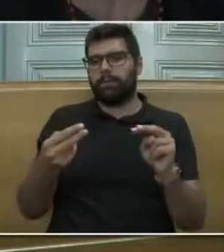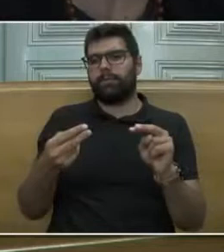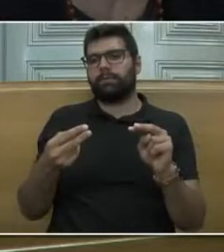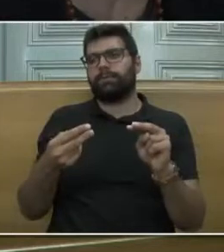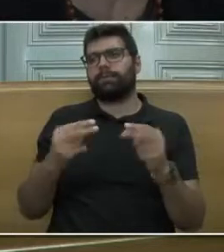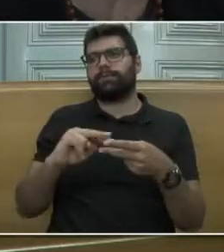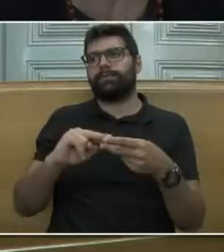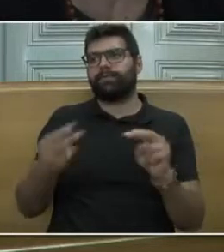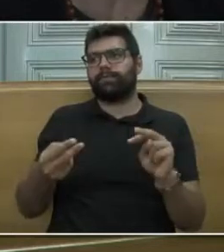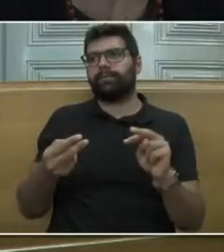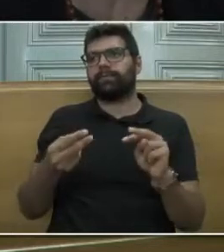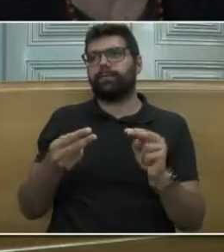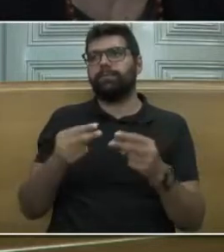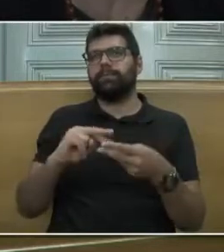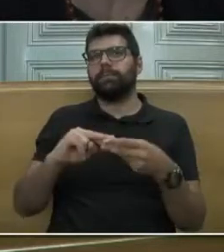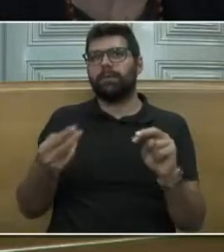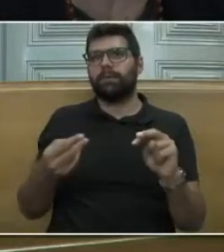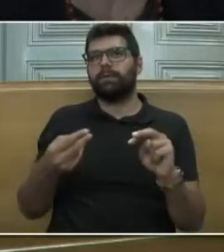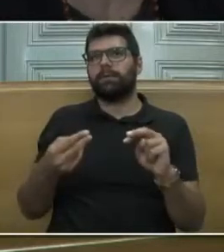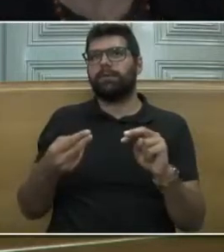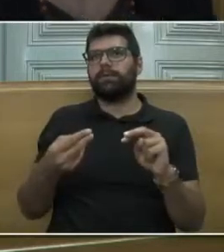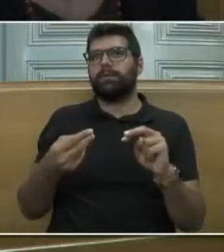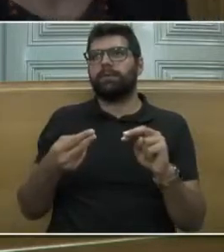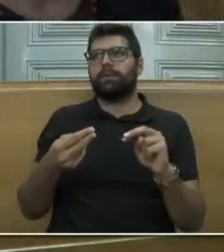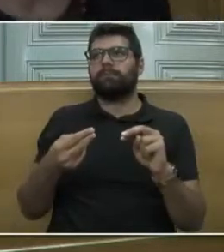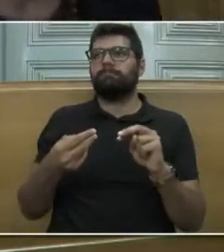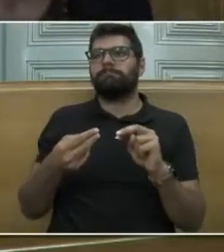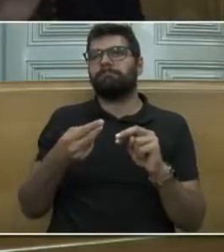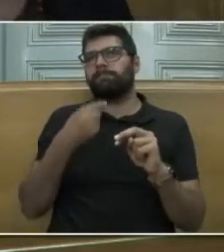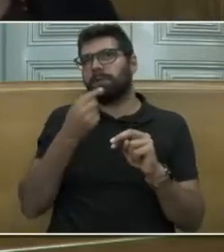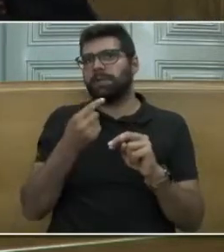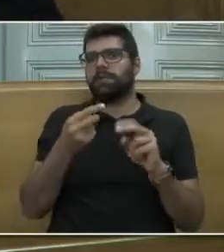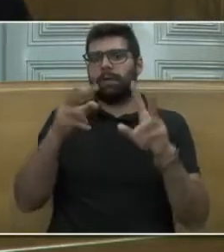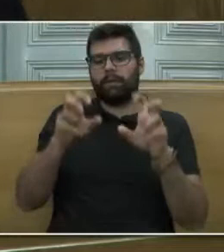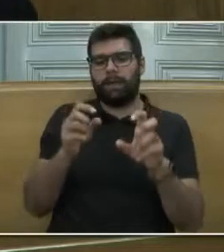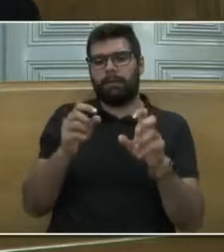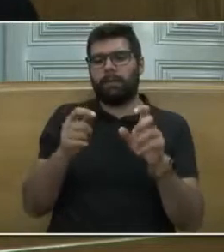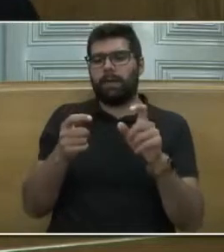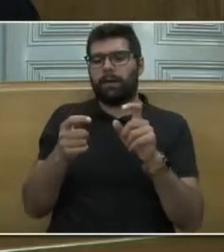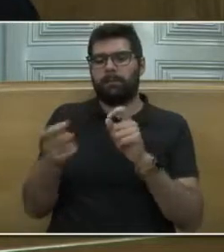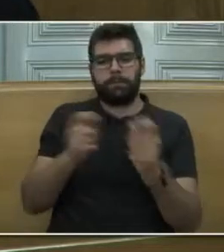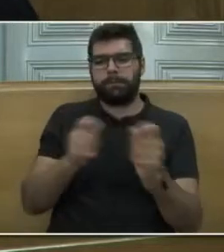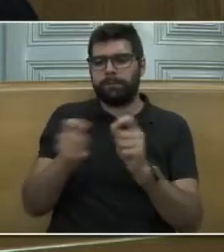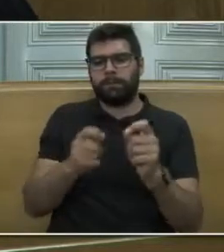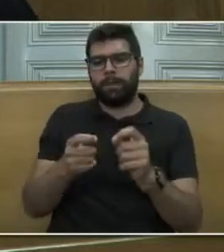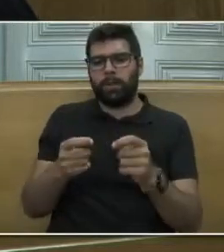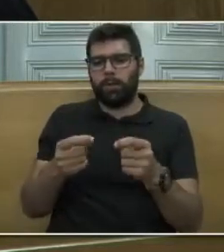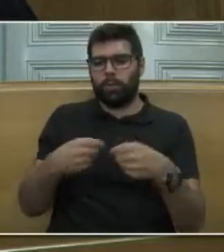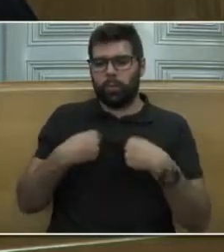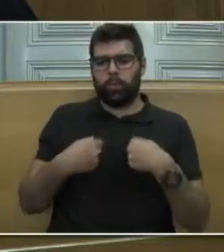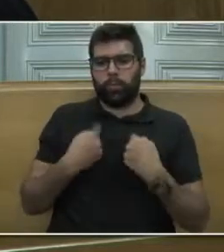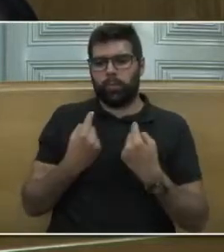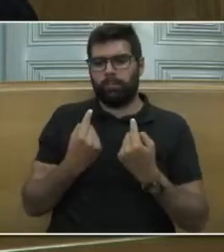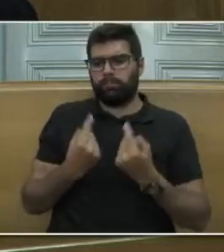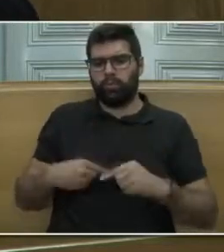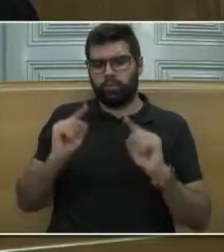se iria imiscuir numa questão desta controvérsia, não lhe cabe a ela, não lhe cabe de